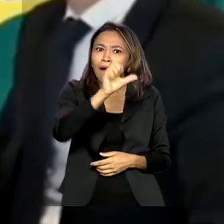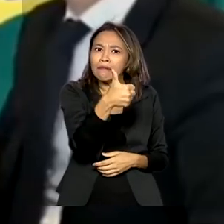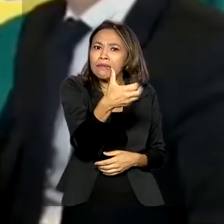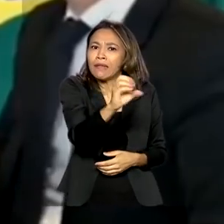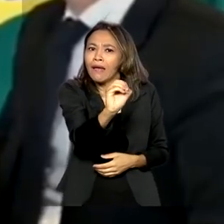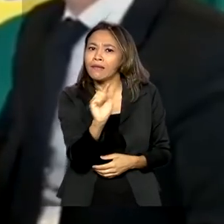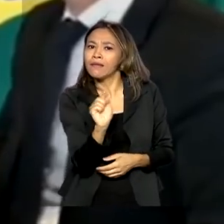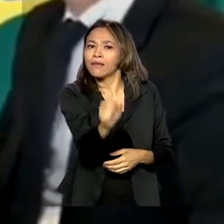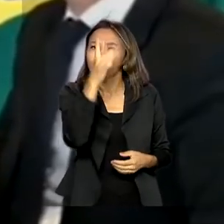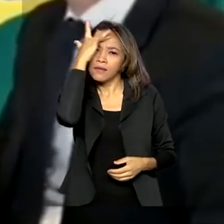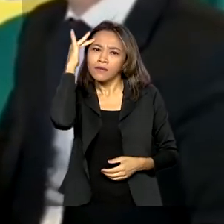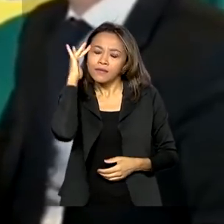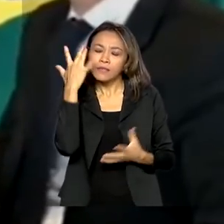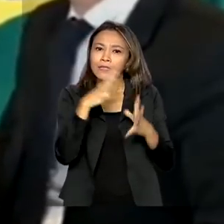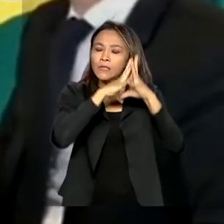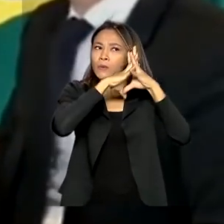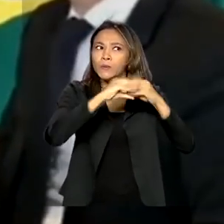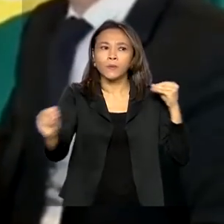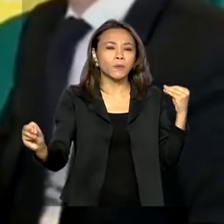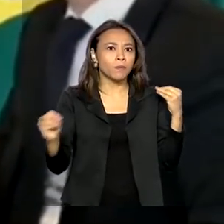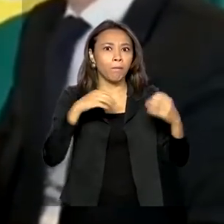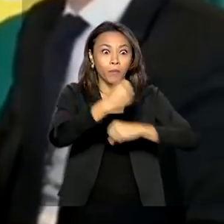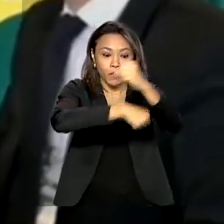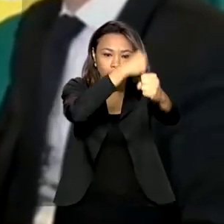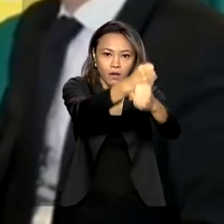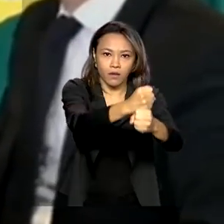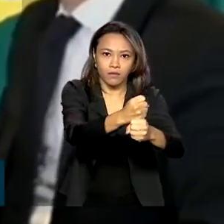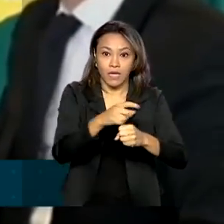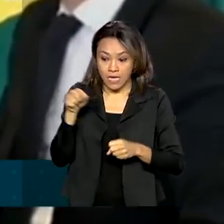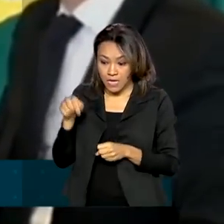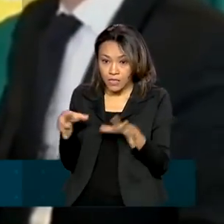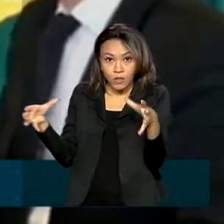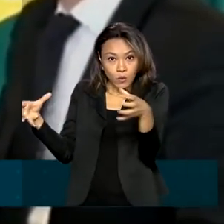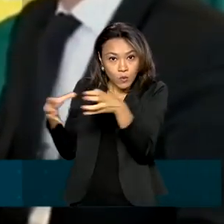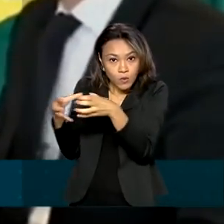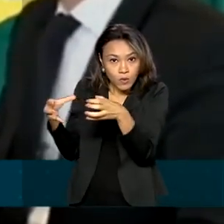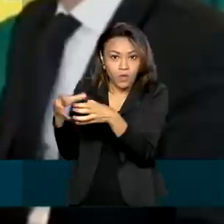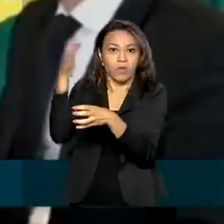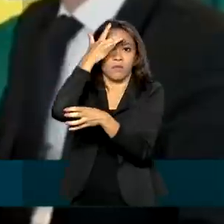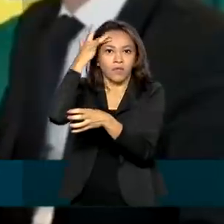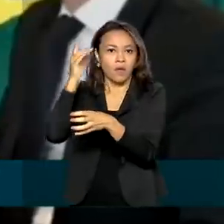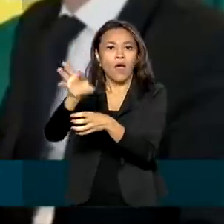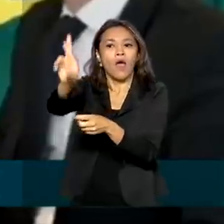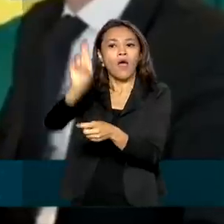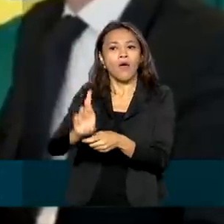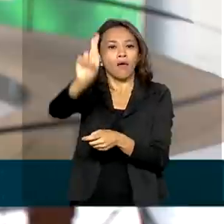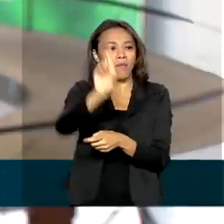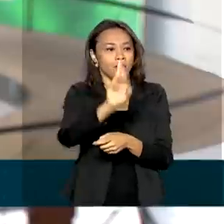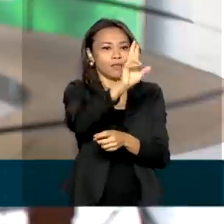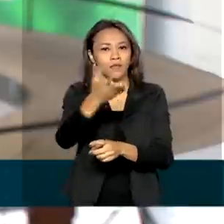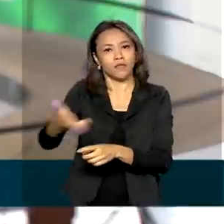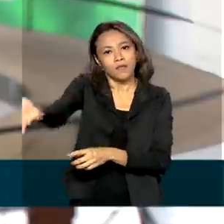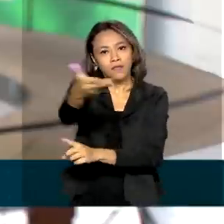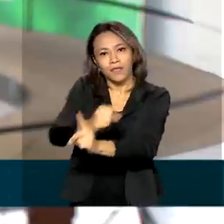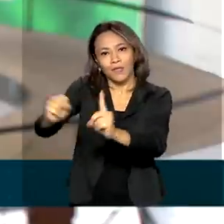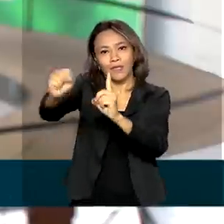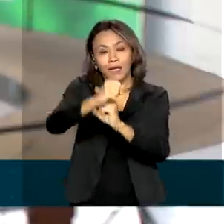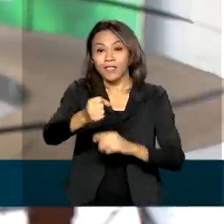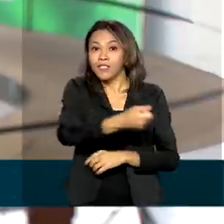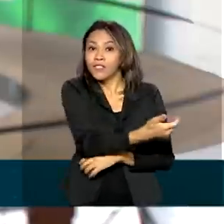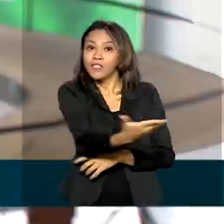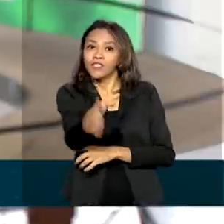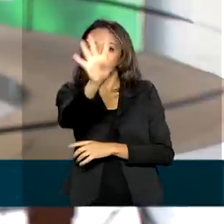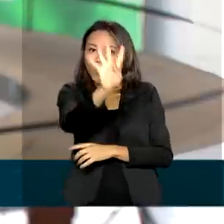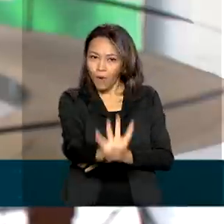desaparecidas por ano. Quanto ao Comitê Gestor, ele será formado por representantes da sociedade civil e de quatro ministérios.